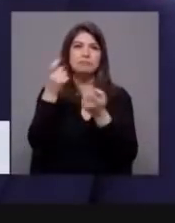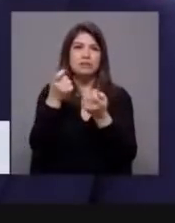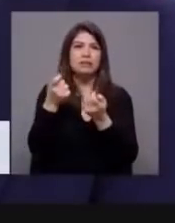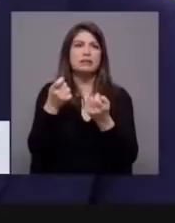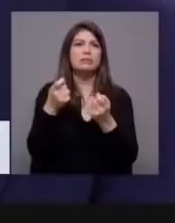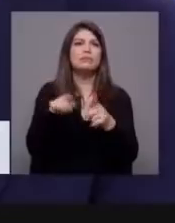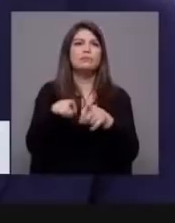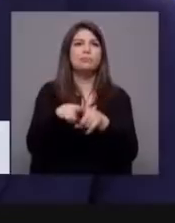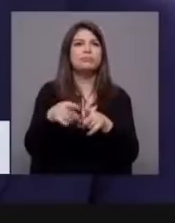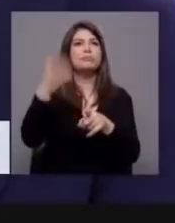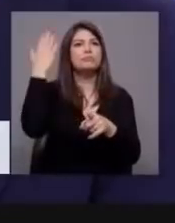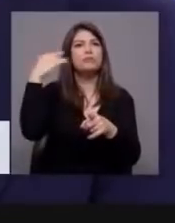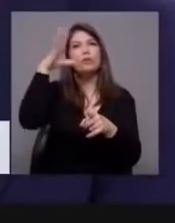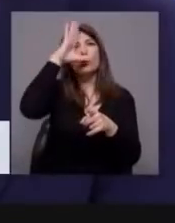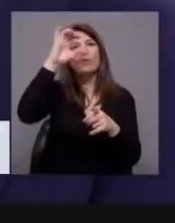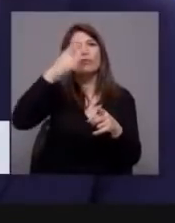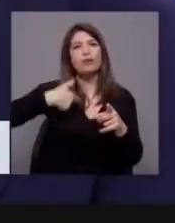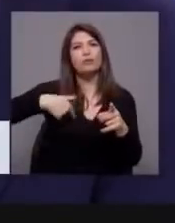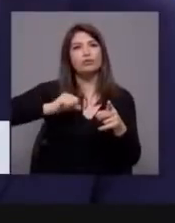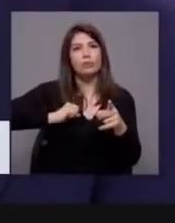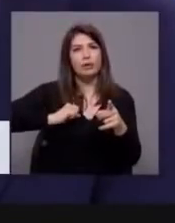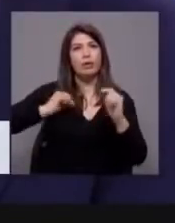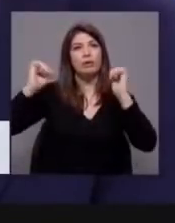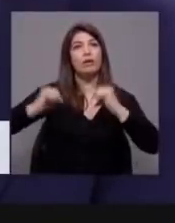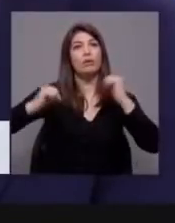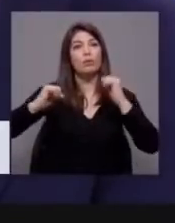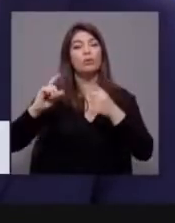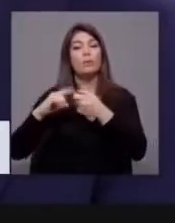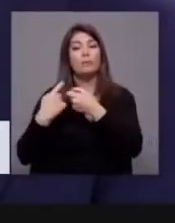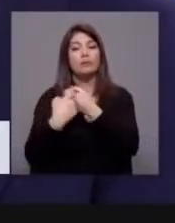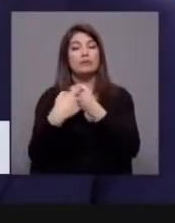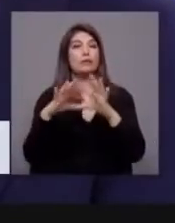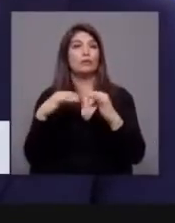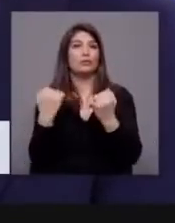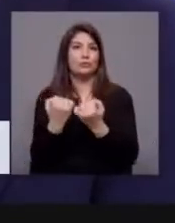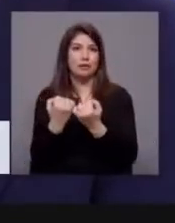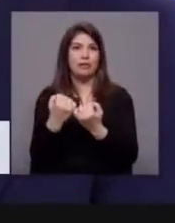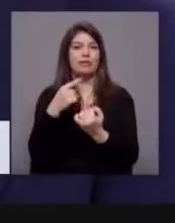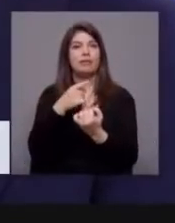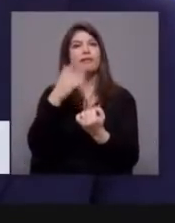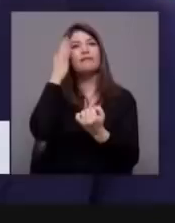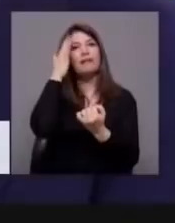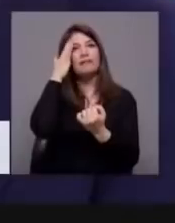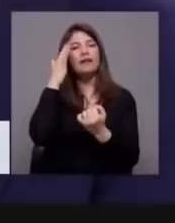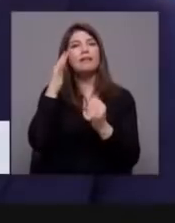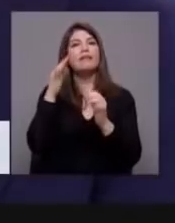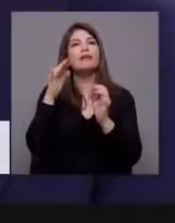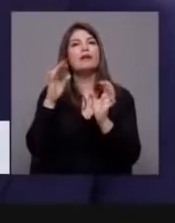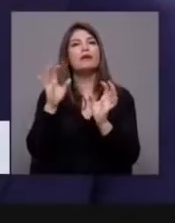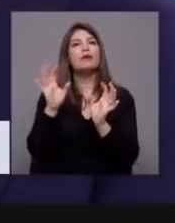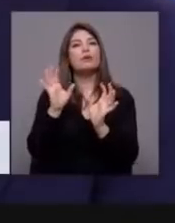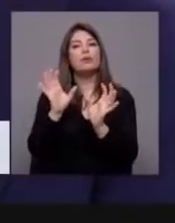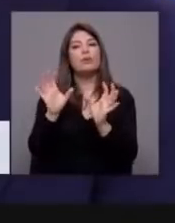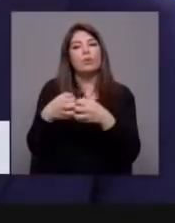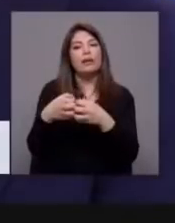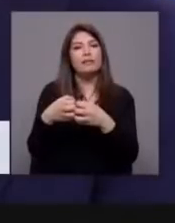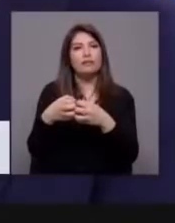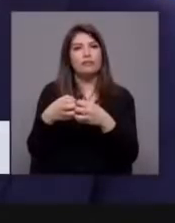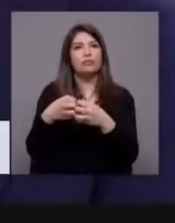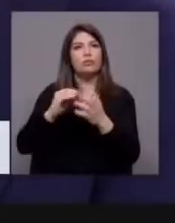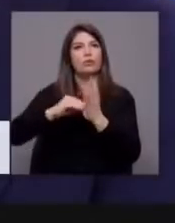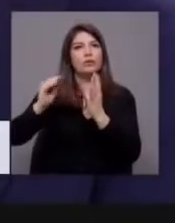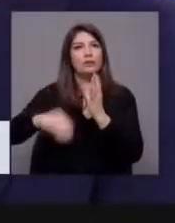semelhante àquela que o governo espanhol chegou agora a acordo com os parceiros sociais e em que previne a caducidade da contratação coletiva por recurso